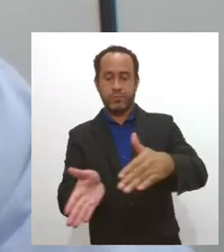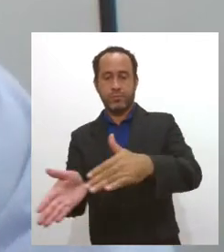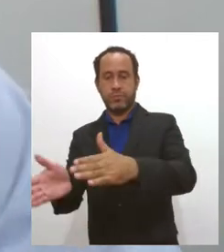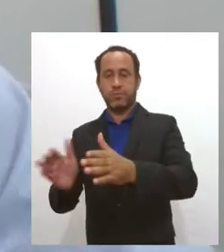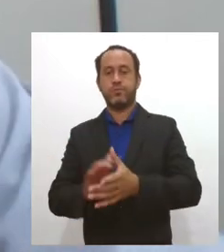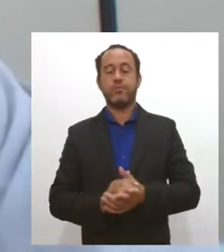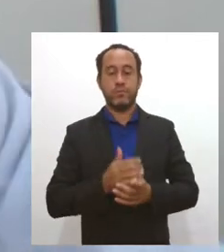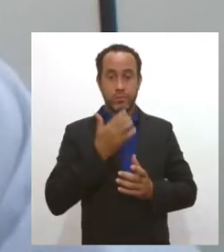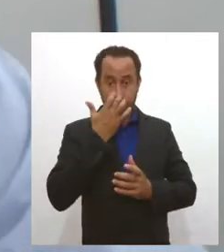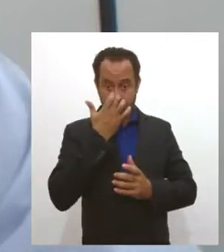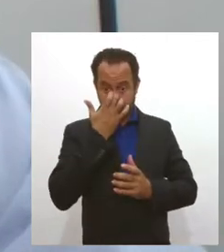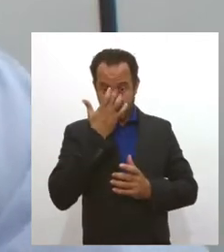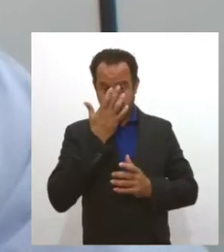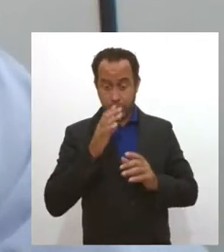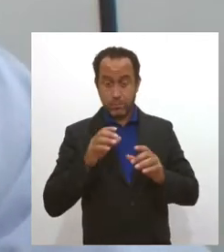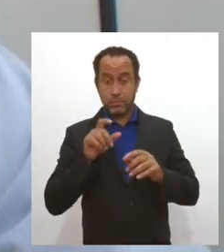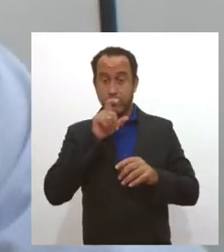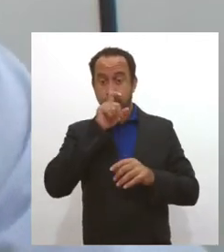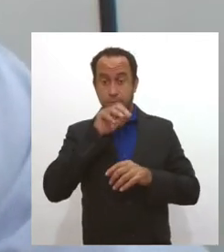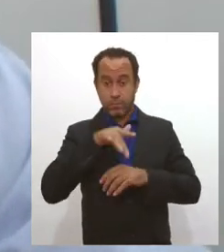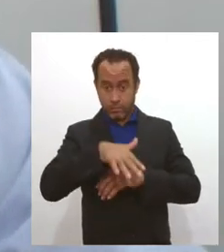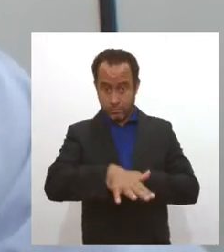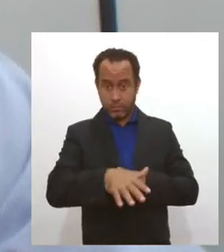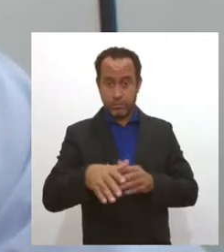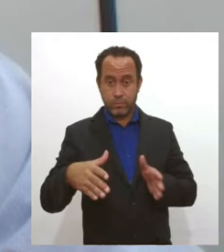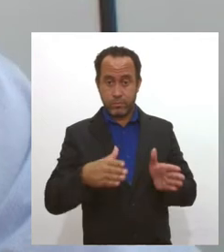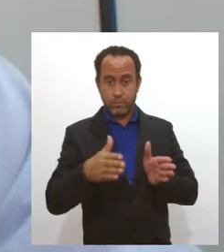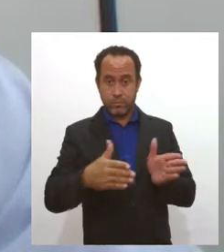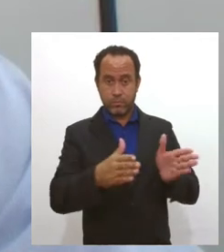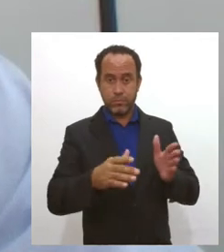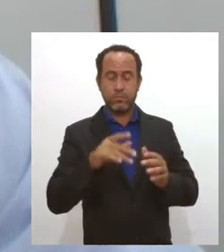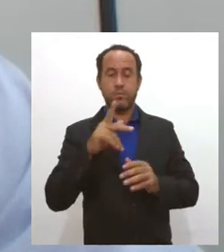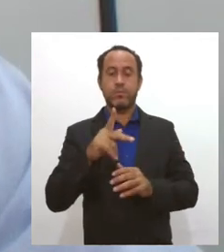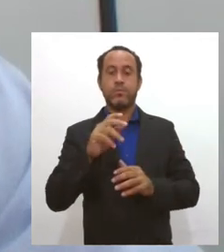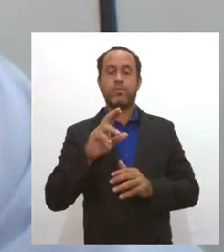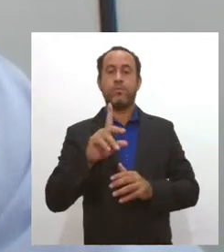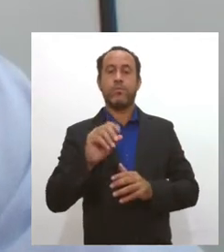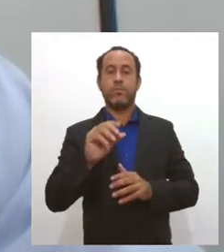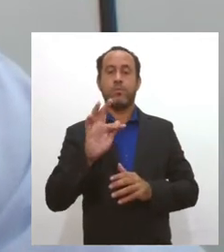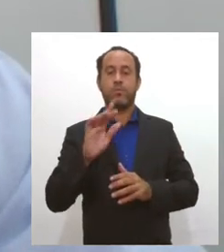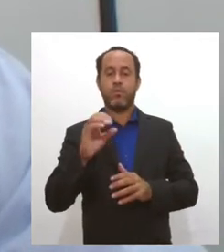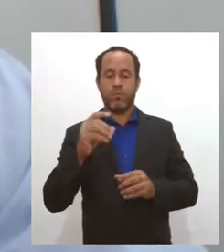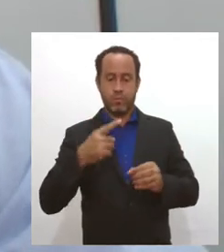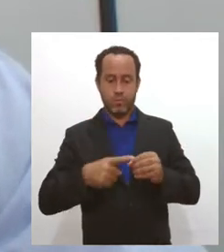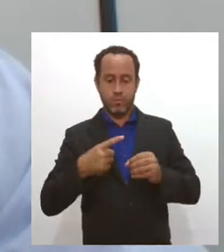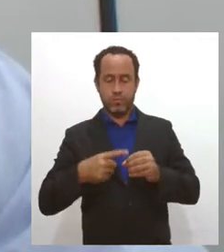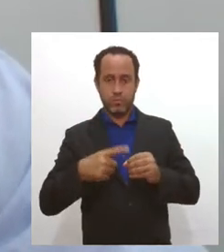-se na barragem de Paulo Afonso 4, em Paulo Afonso,